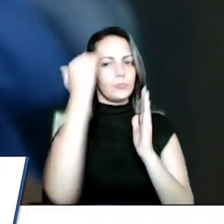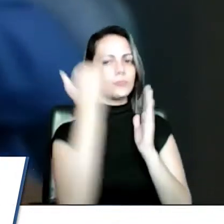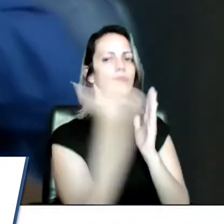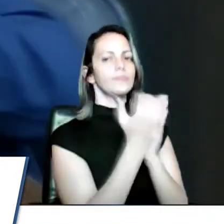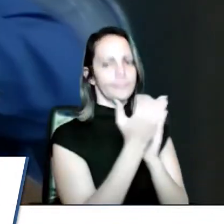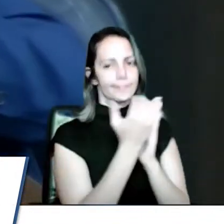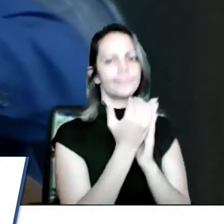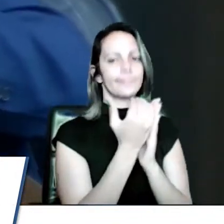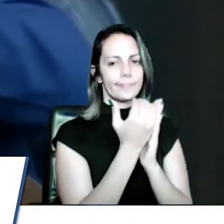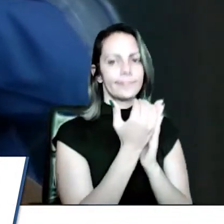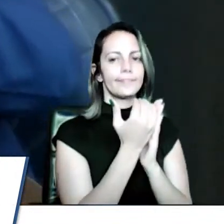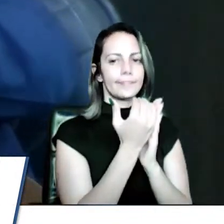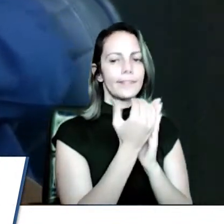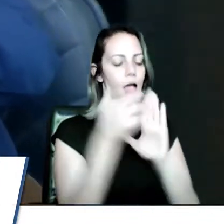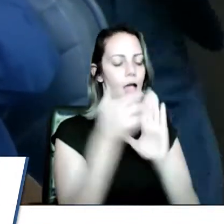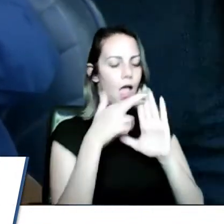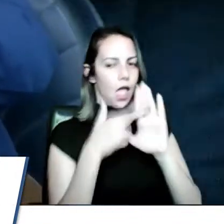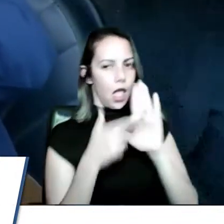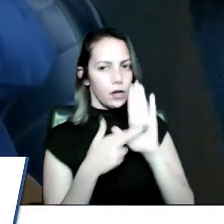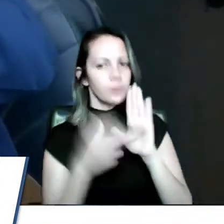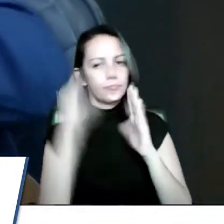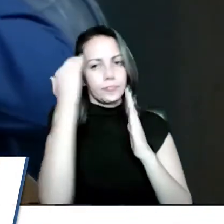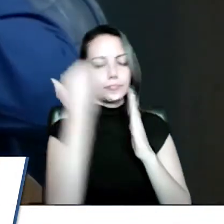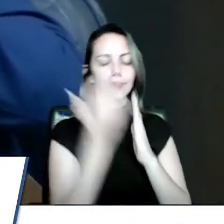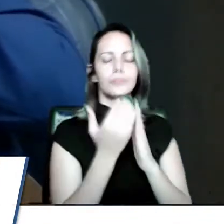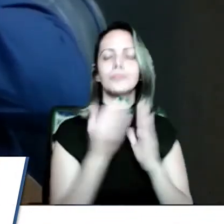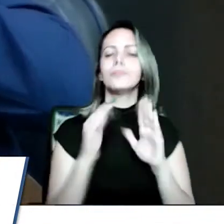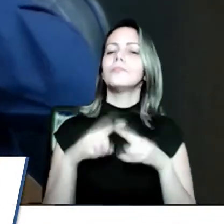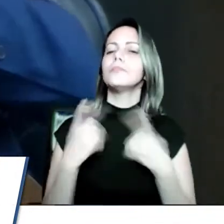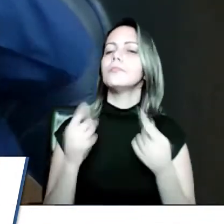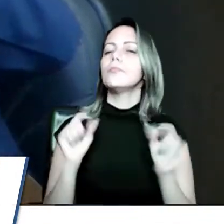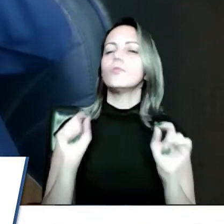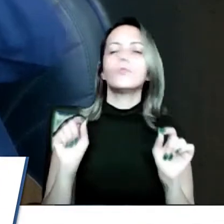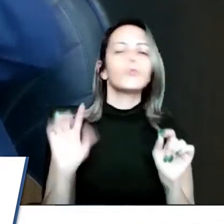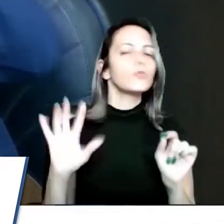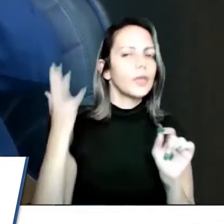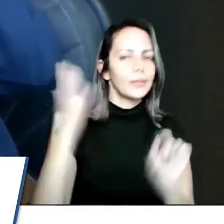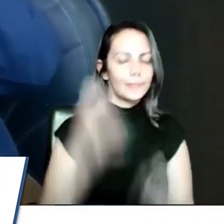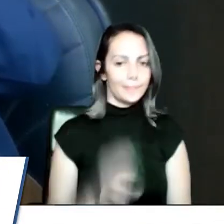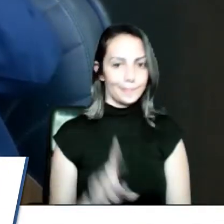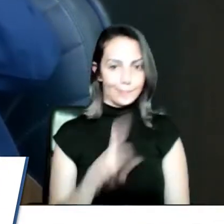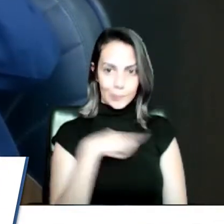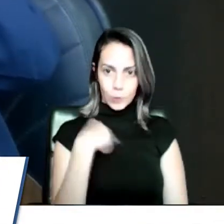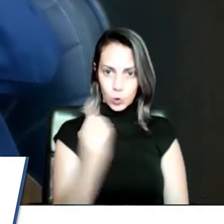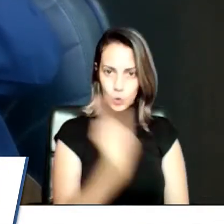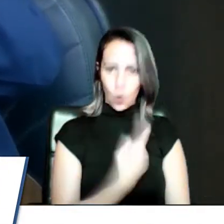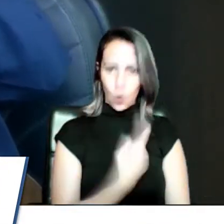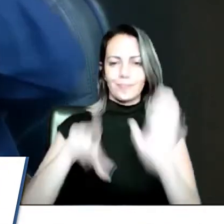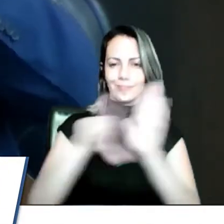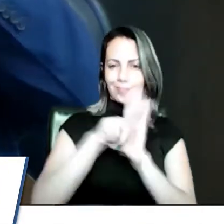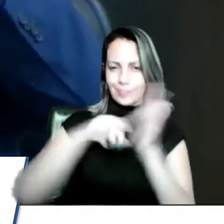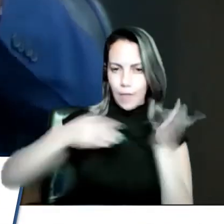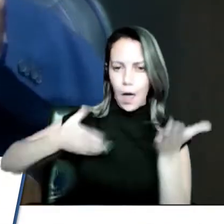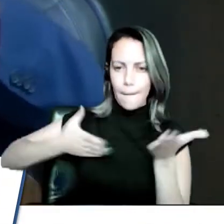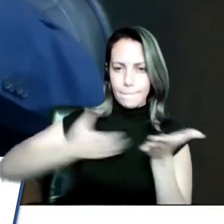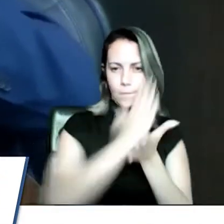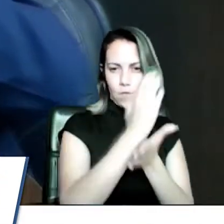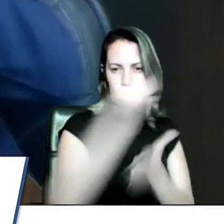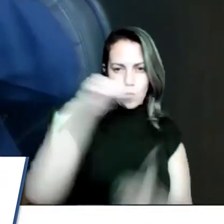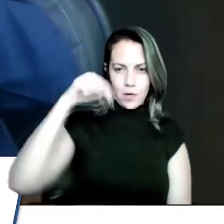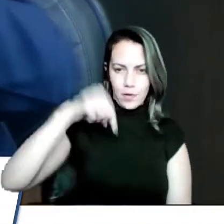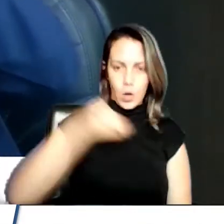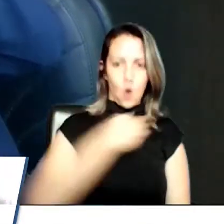as normas. O que que acontece? Quando nós aprovamos usarei aqui, o governo anterior